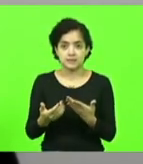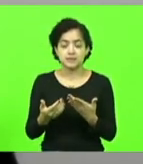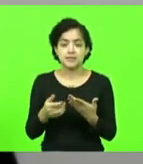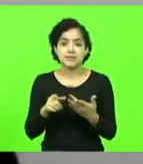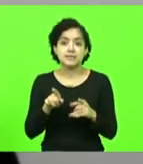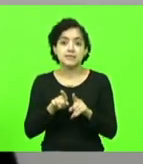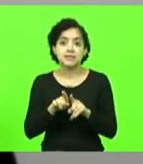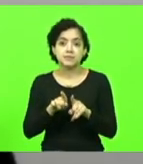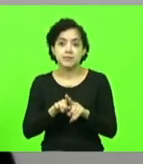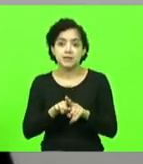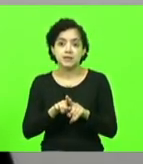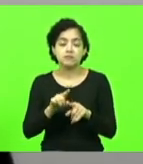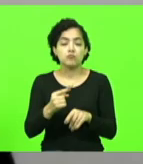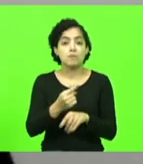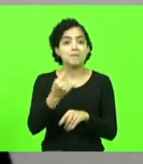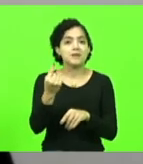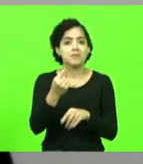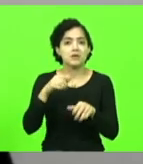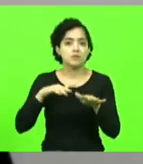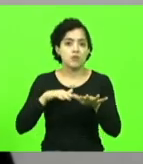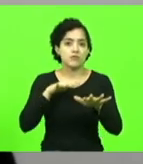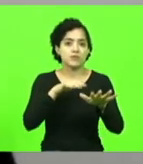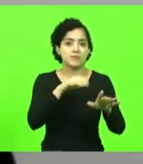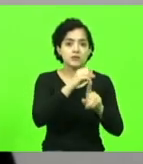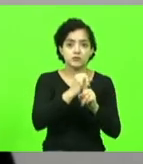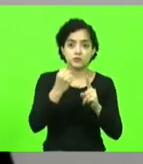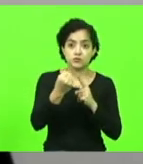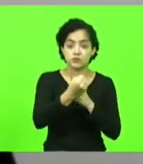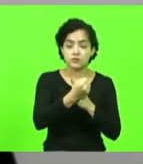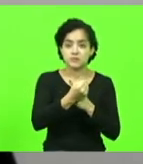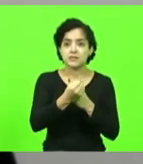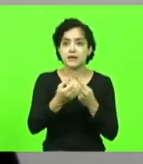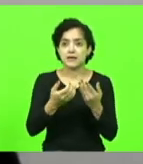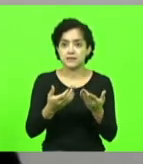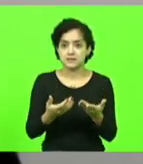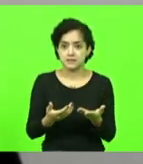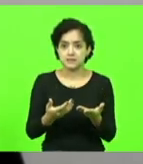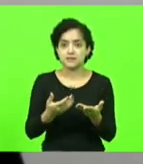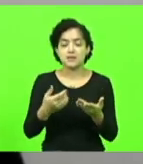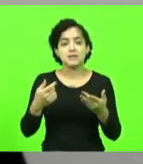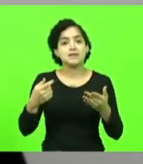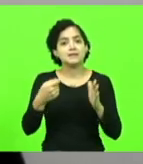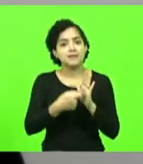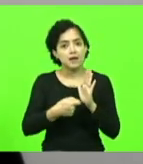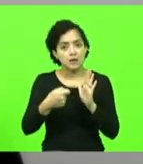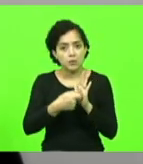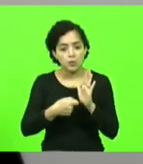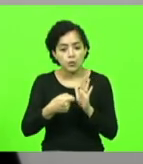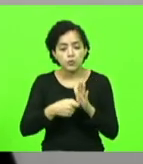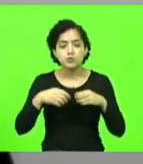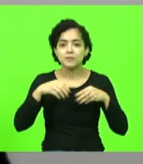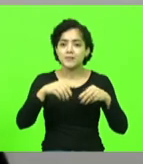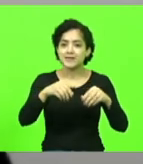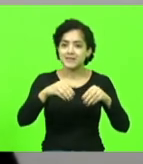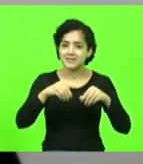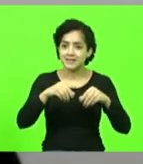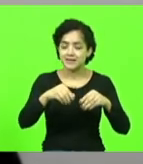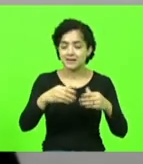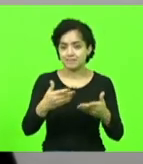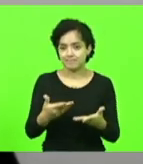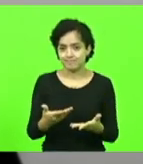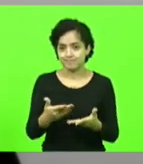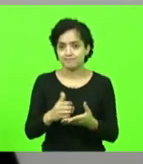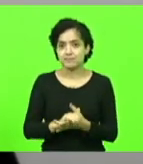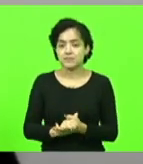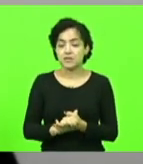um dos primeiros movimentos sociais, como eu disse, nesse sentido, na luta pela terra também. Então, essa